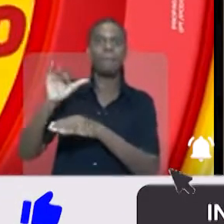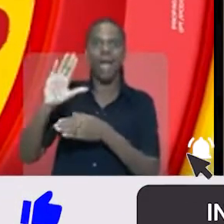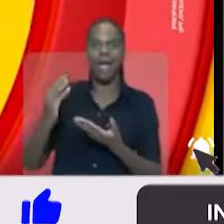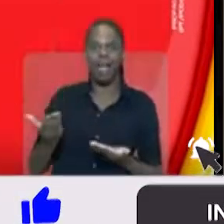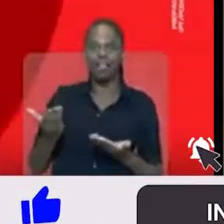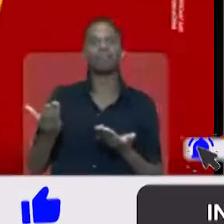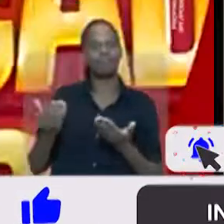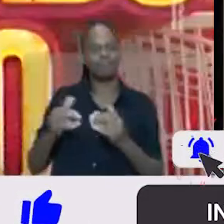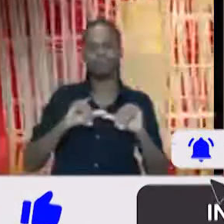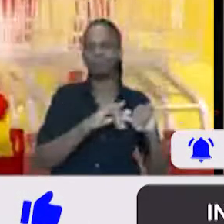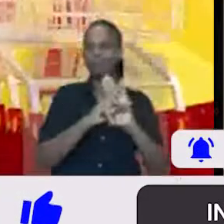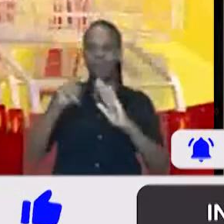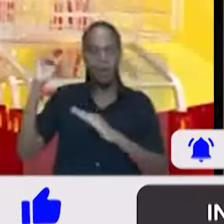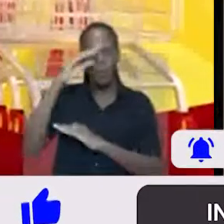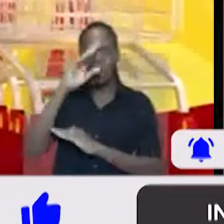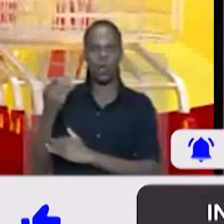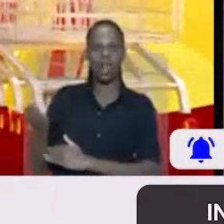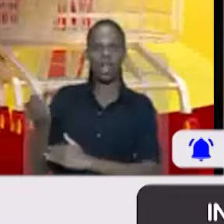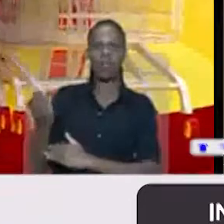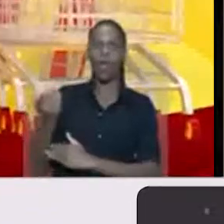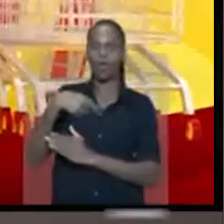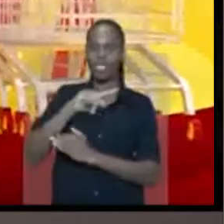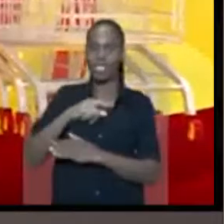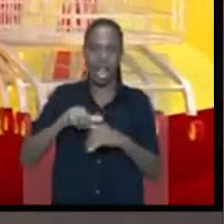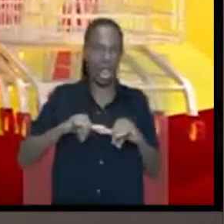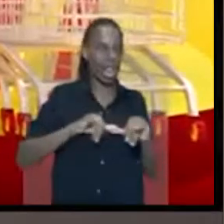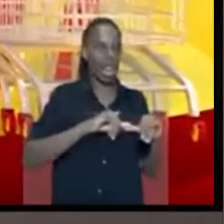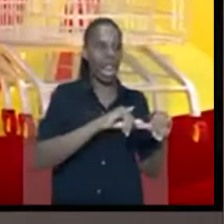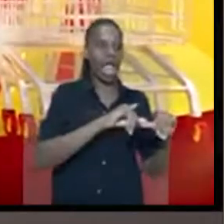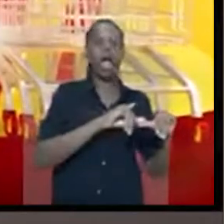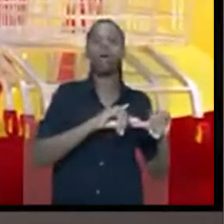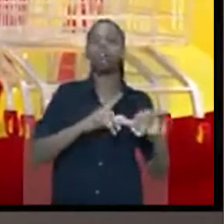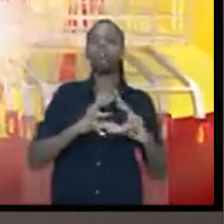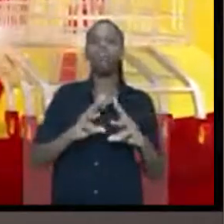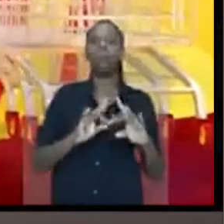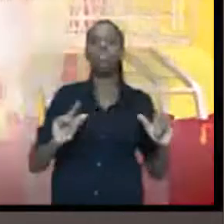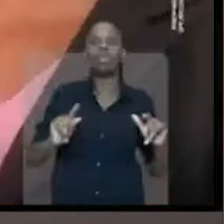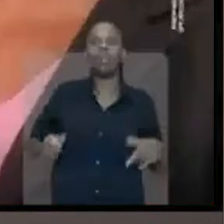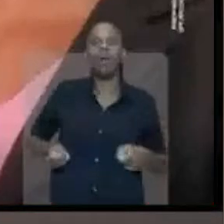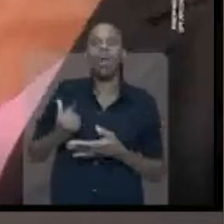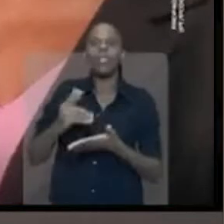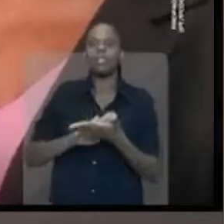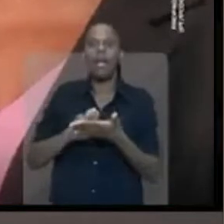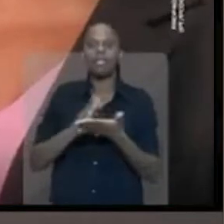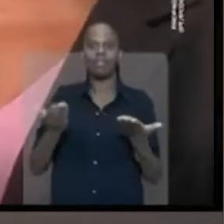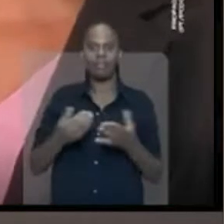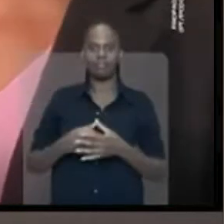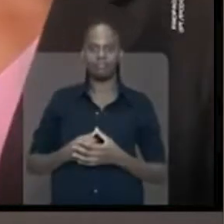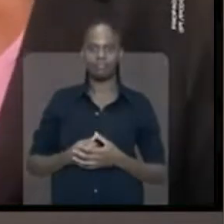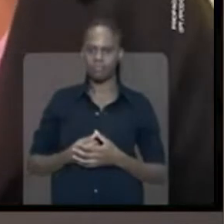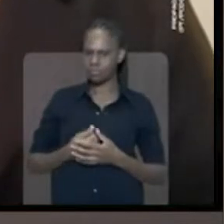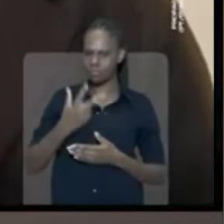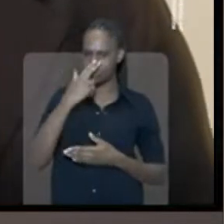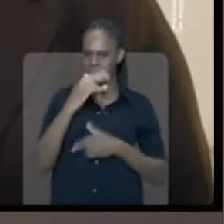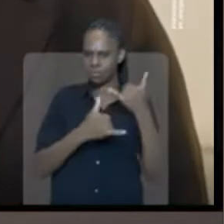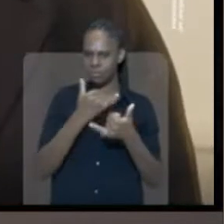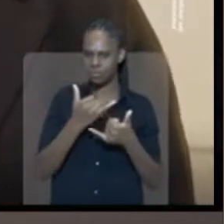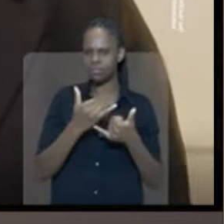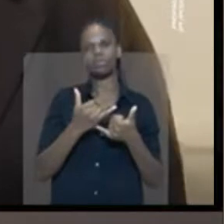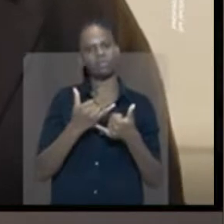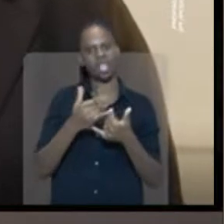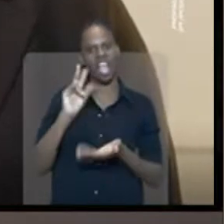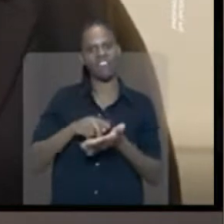aumento. Supermercado Bolsa Caro. Você sai com o carrinho e o bolso vacios. Parece